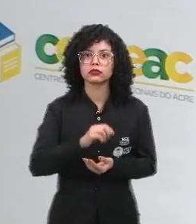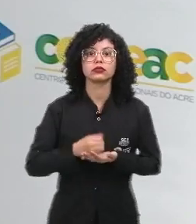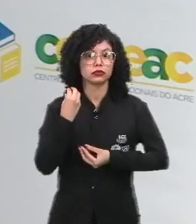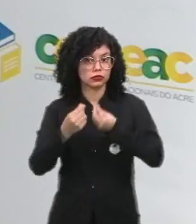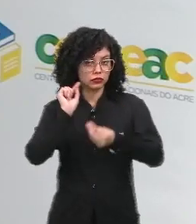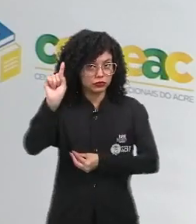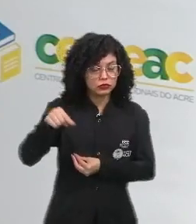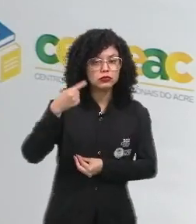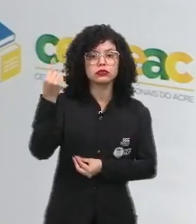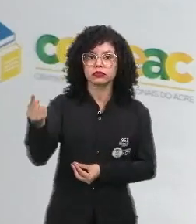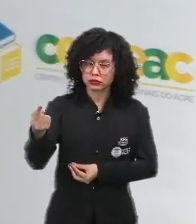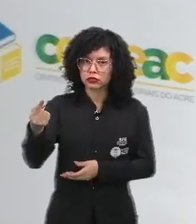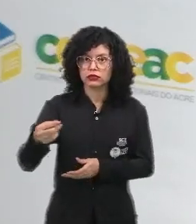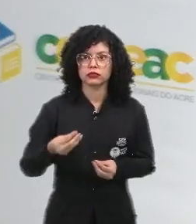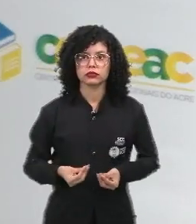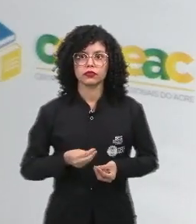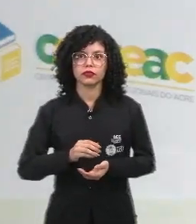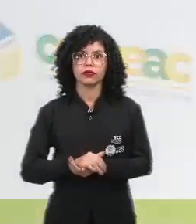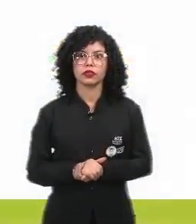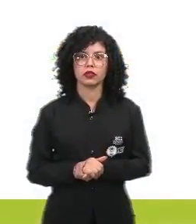a próxima que eu vou colocar,